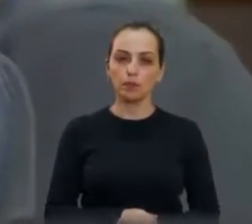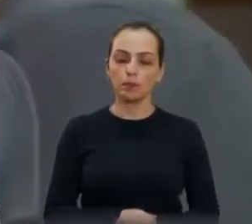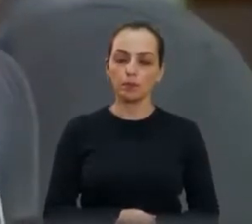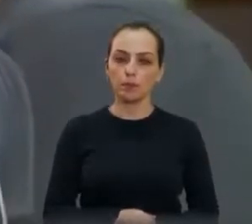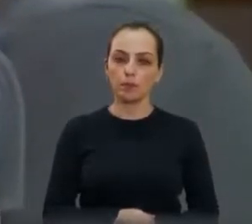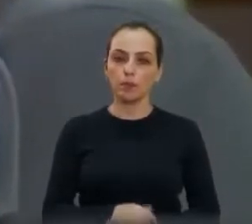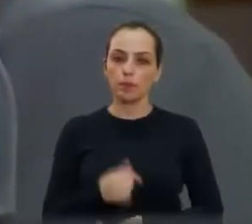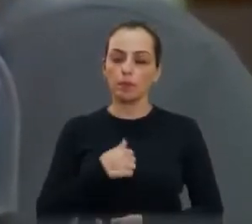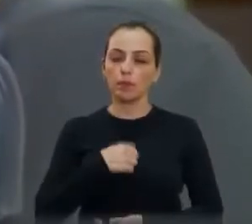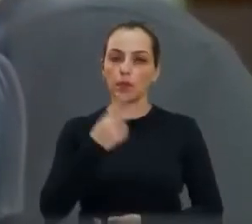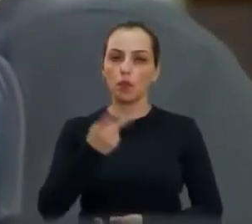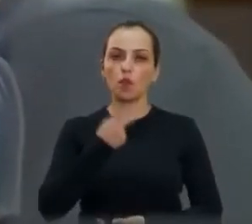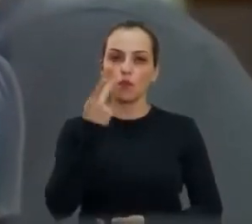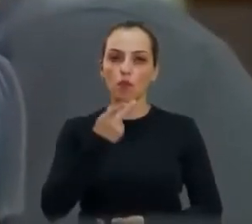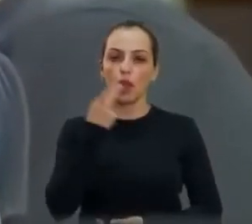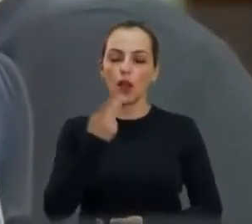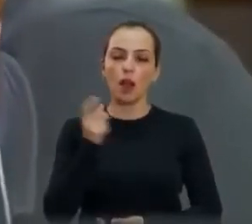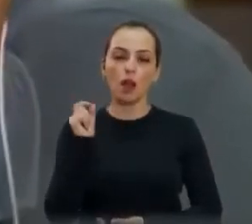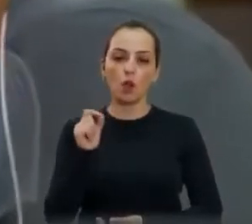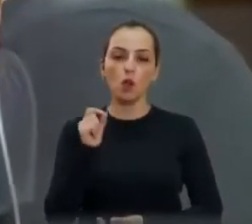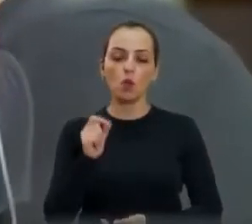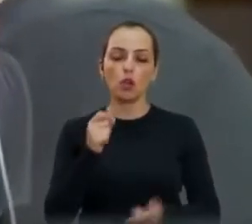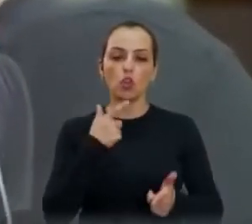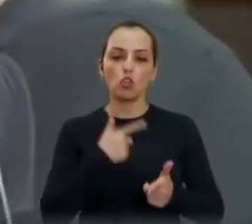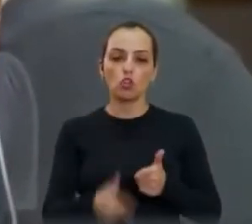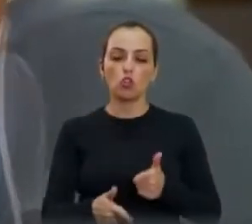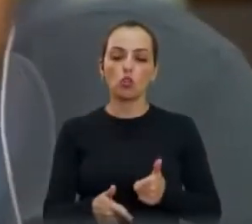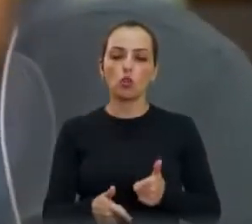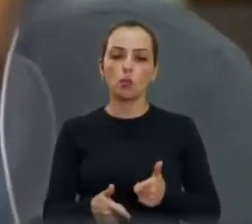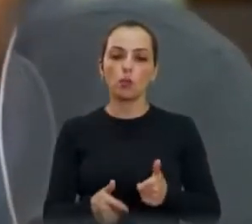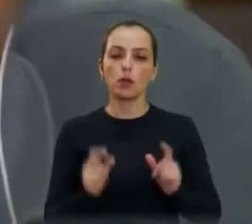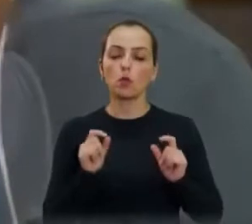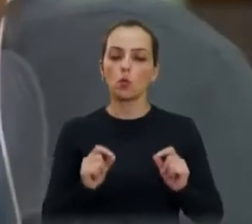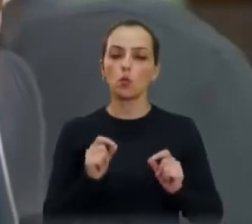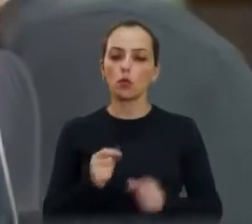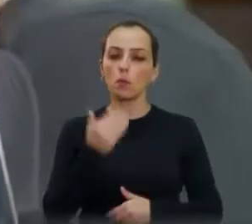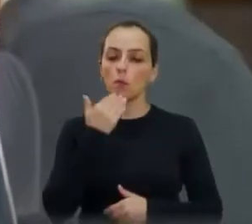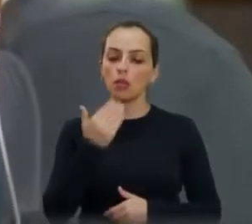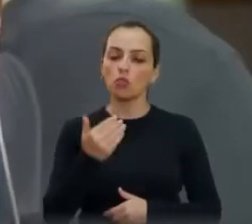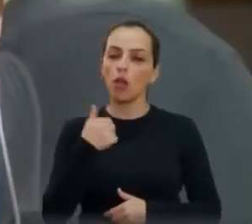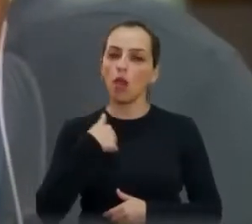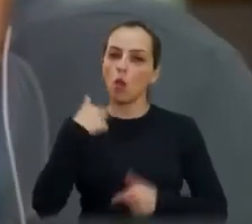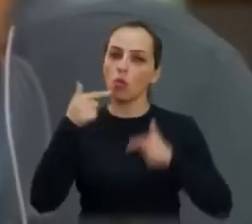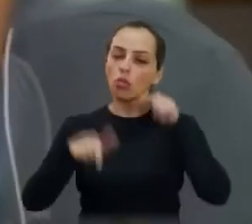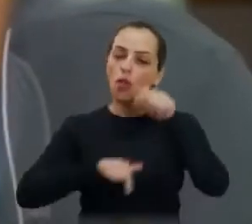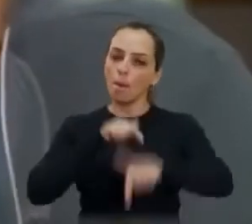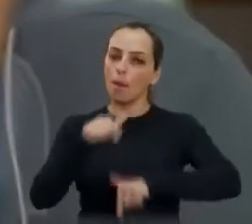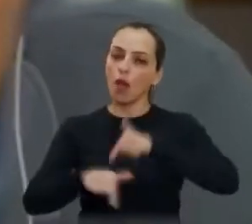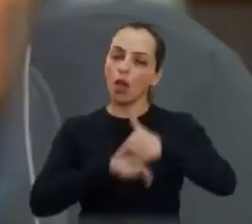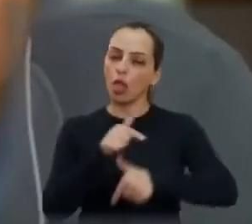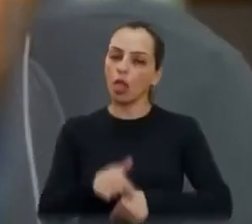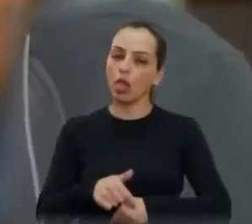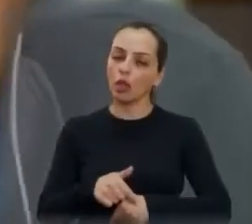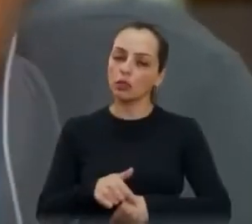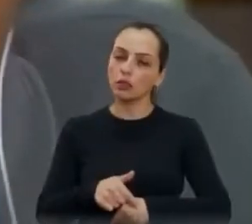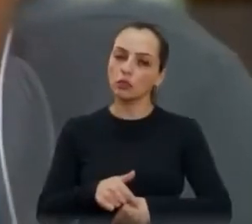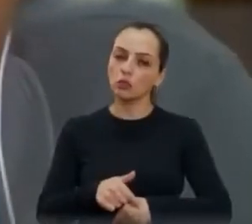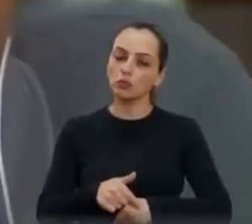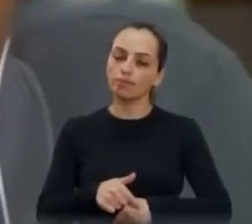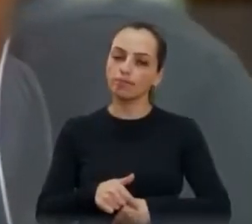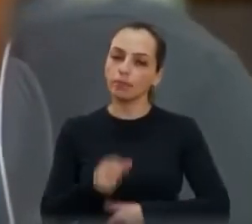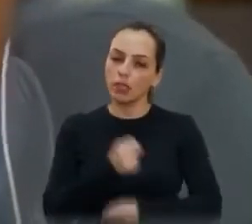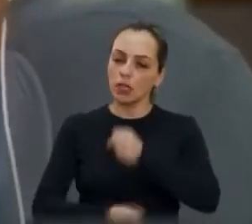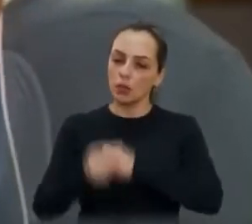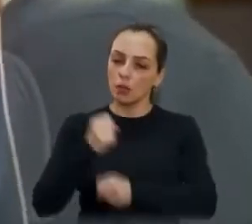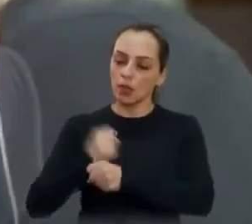Presidente, quero falar um pouco sobre uma demanda que venho trabalhando desde o primeiro dia do meu mandato na gestão passada,